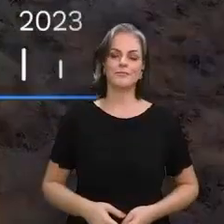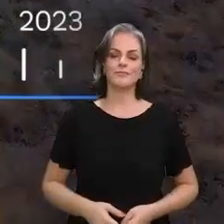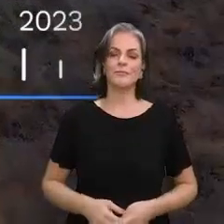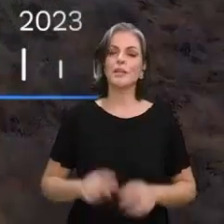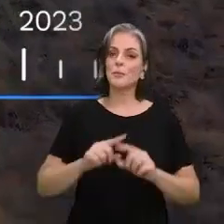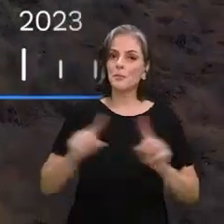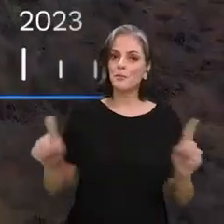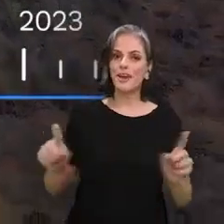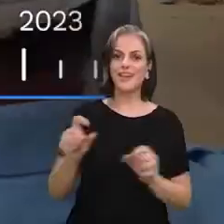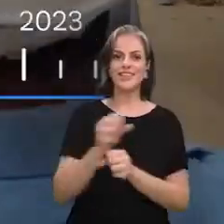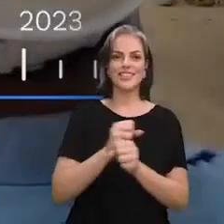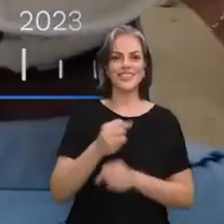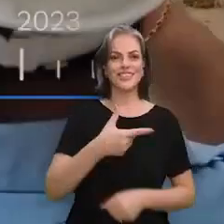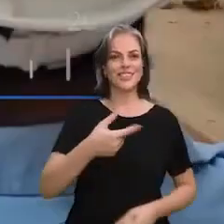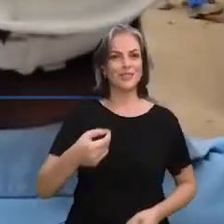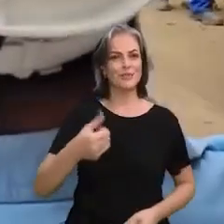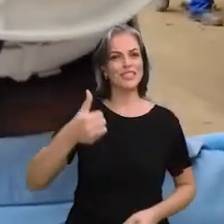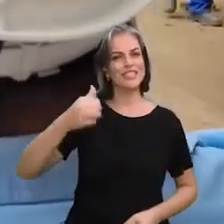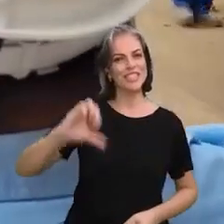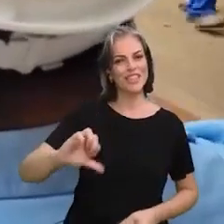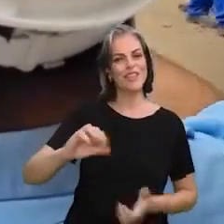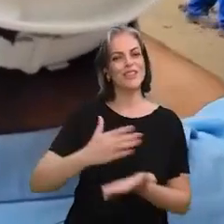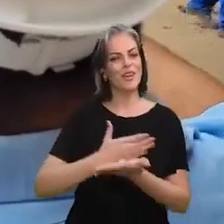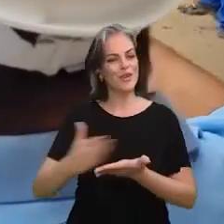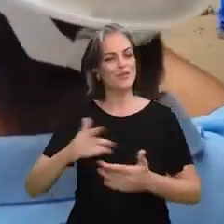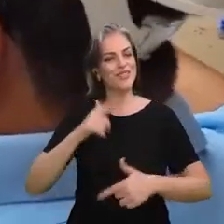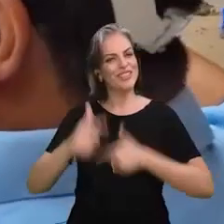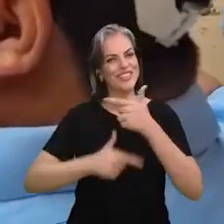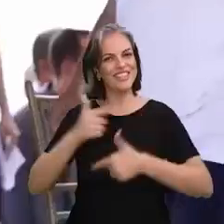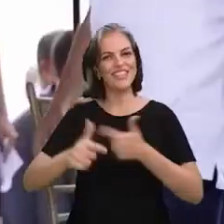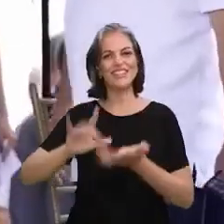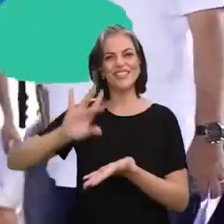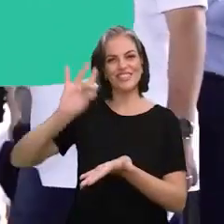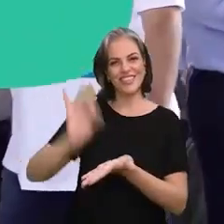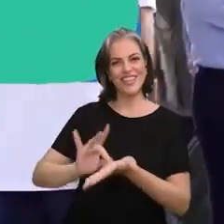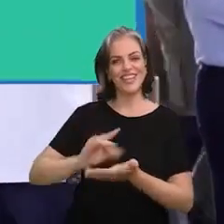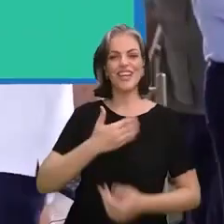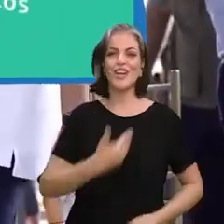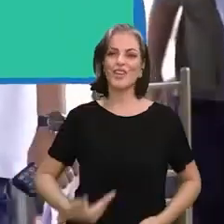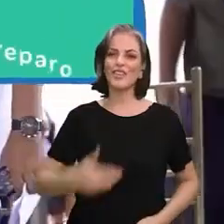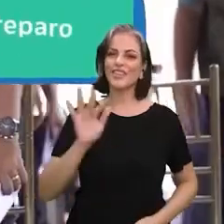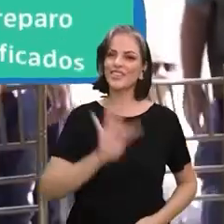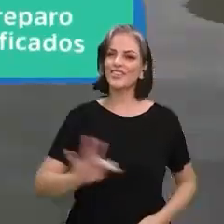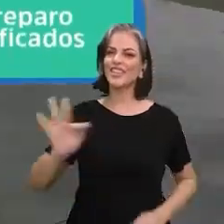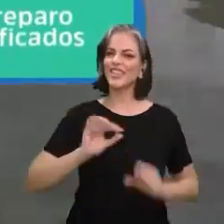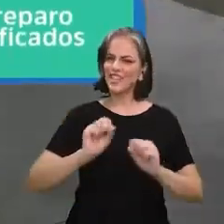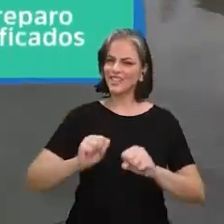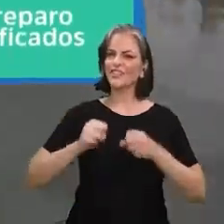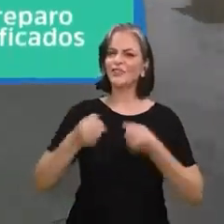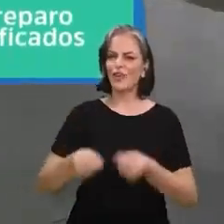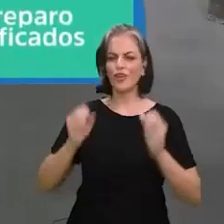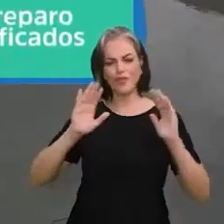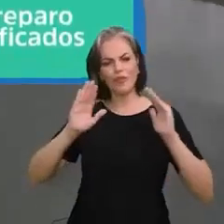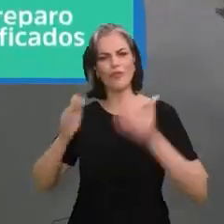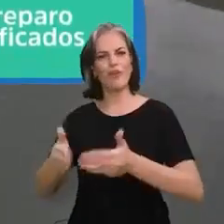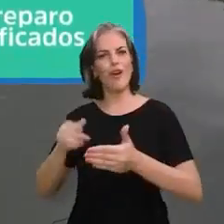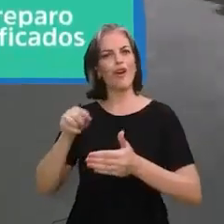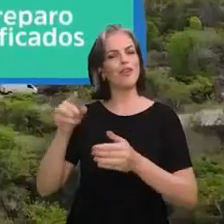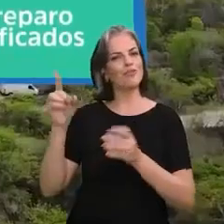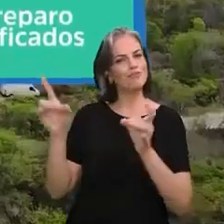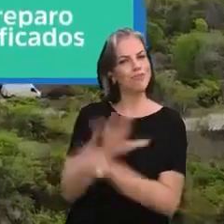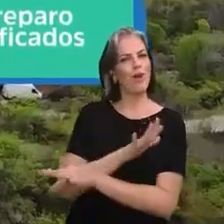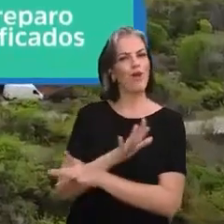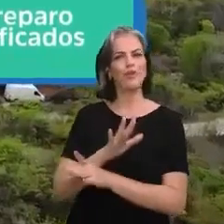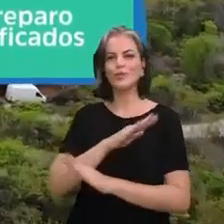Em 2019, os trabalhos começaram para valer. O governo federal estava determinado a finalizar o projeto.